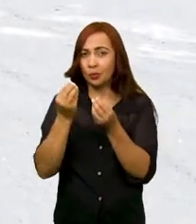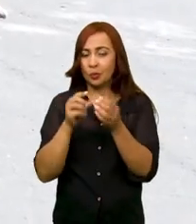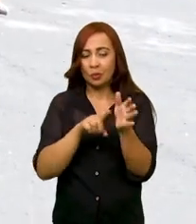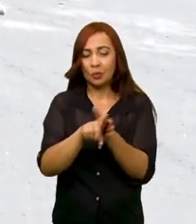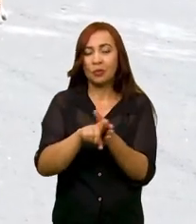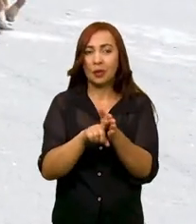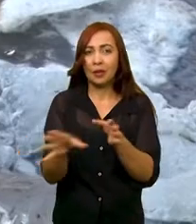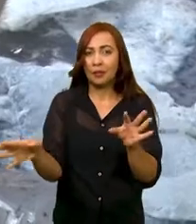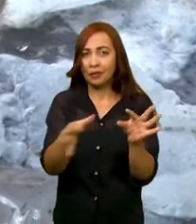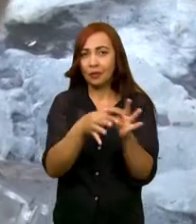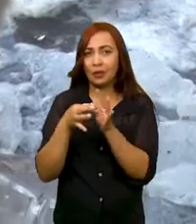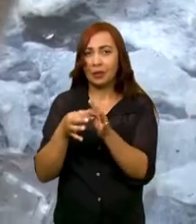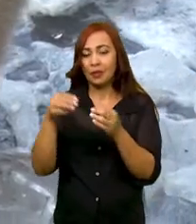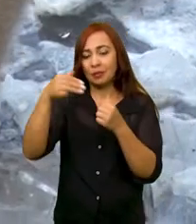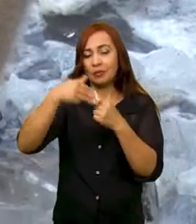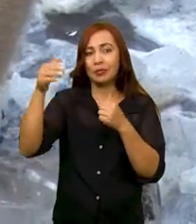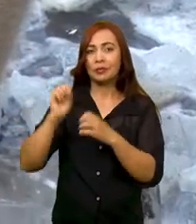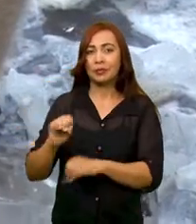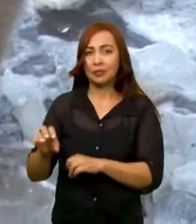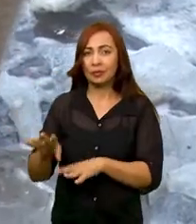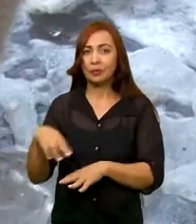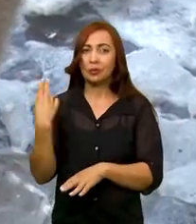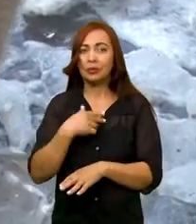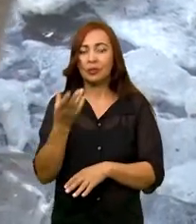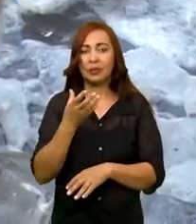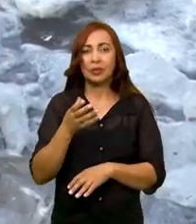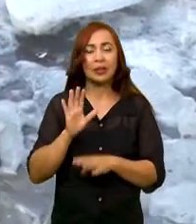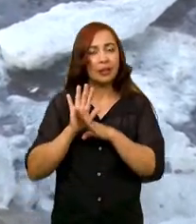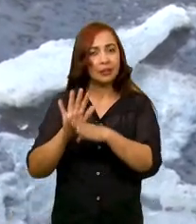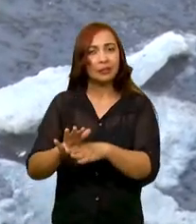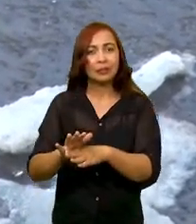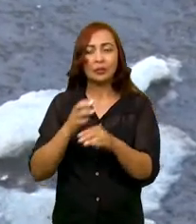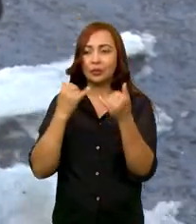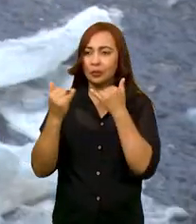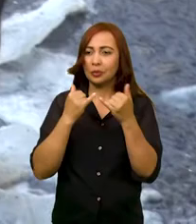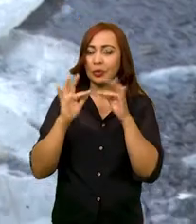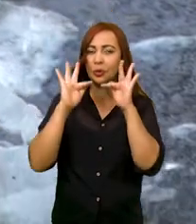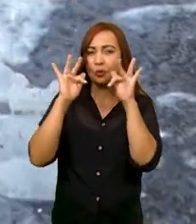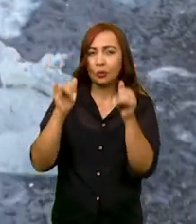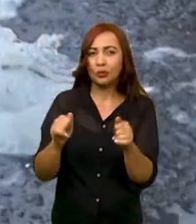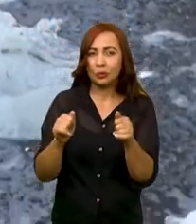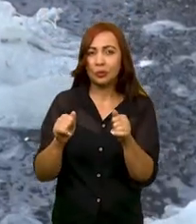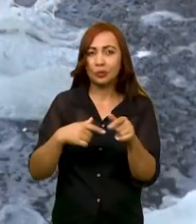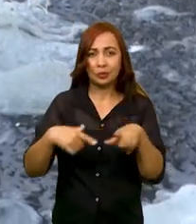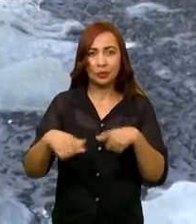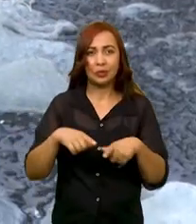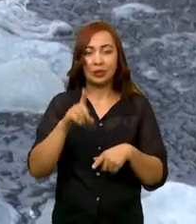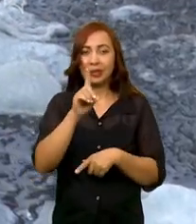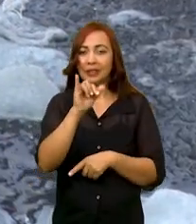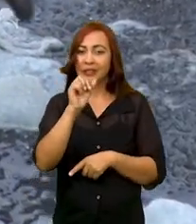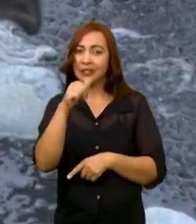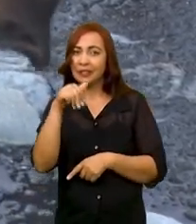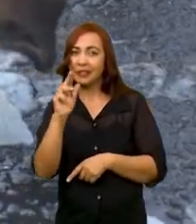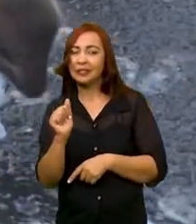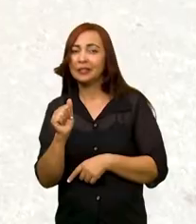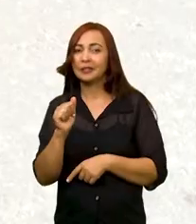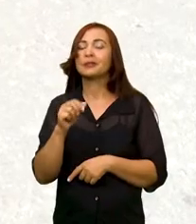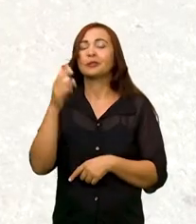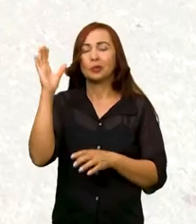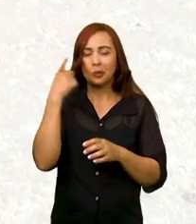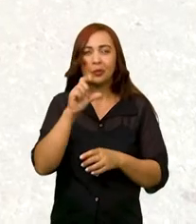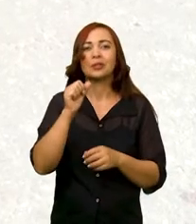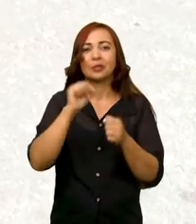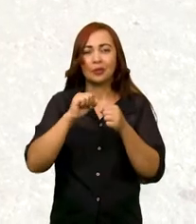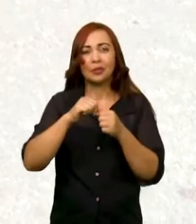recebem esses cuidados, eles podem ficar agressivos, eles podem transmitir doenças, que são as zoonoses. E